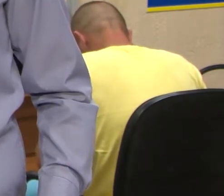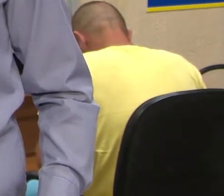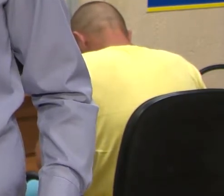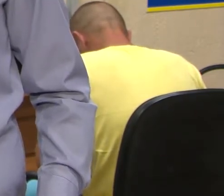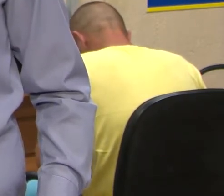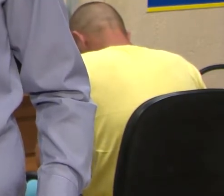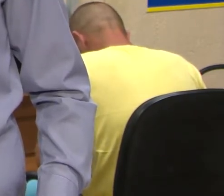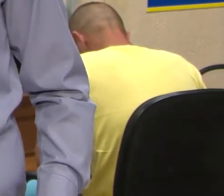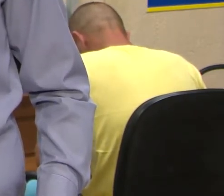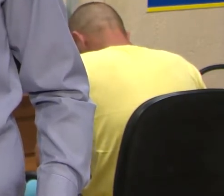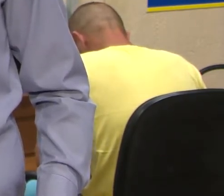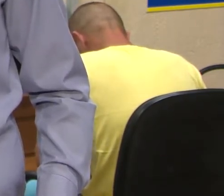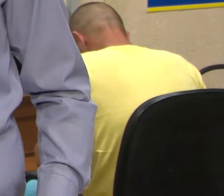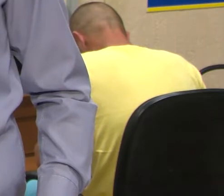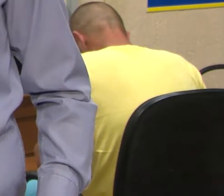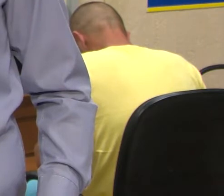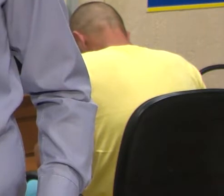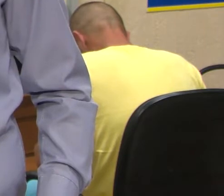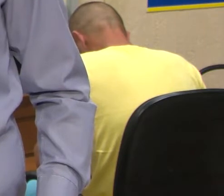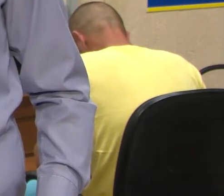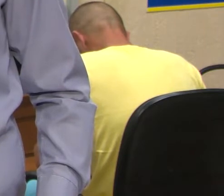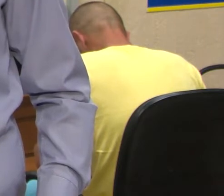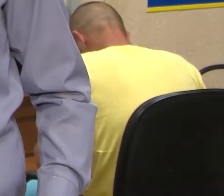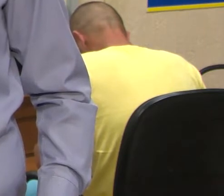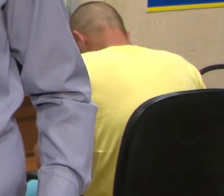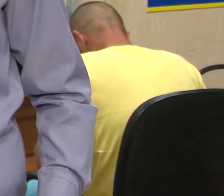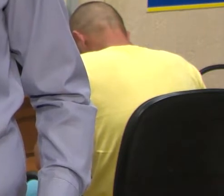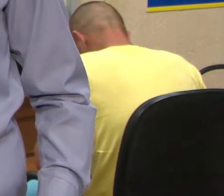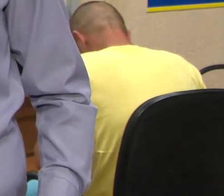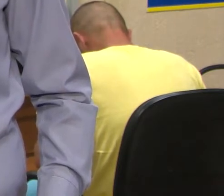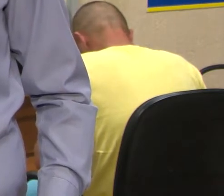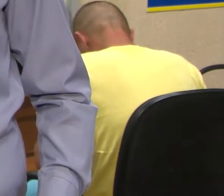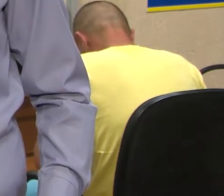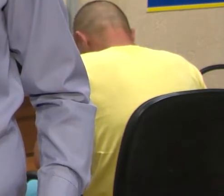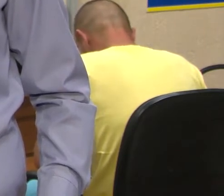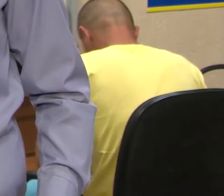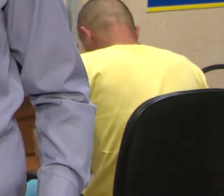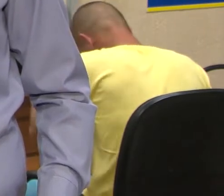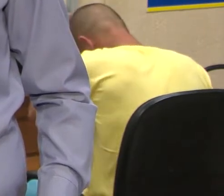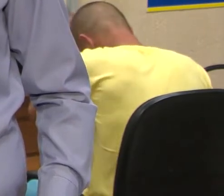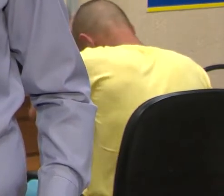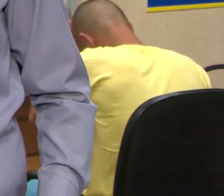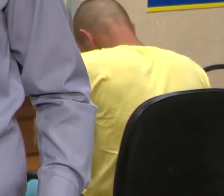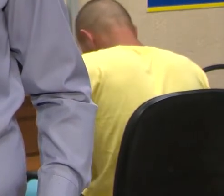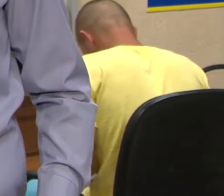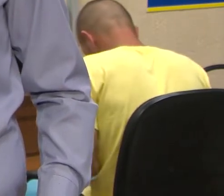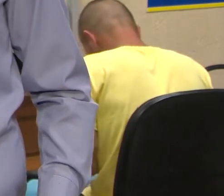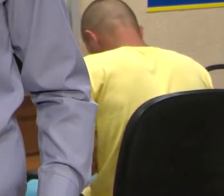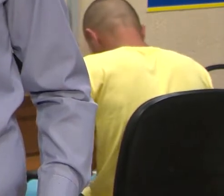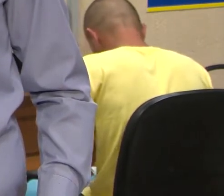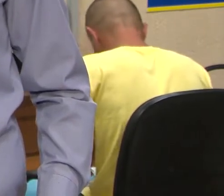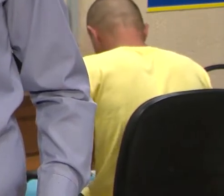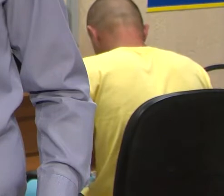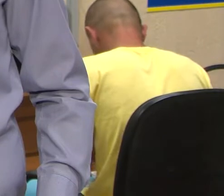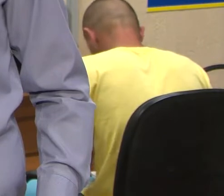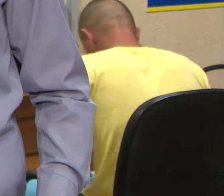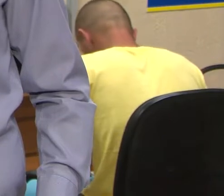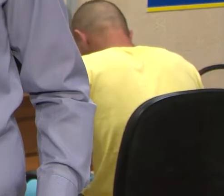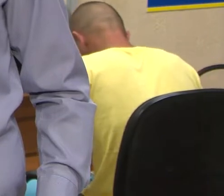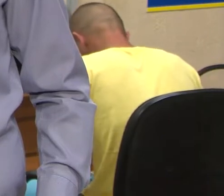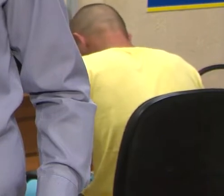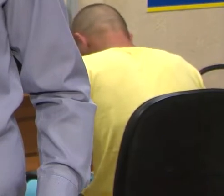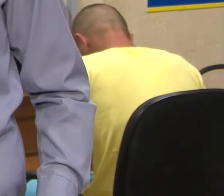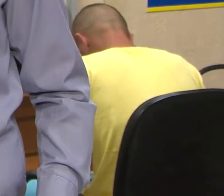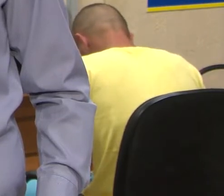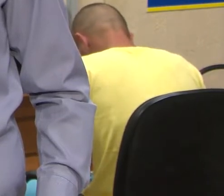temos uma expectativa de ter mais ou menos 15% de aumento esse ano em comparação ao ano de 2021 e em comparação com a